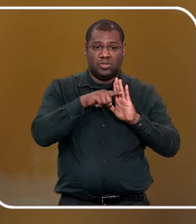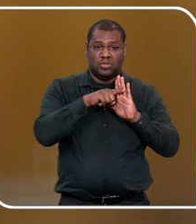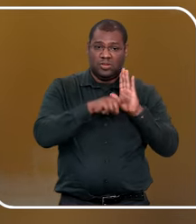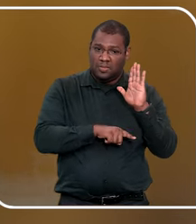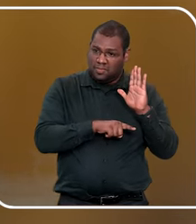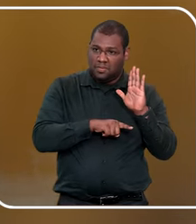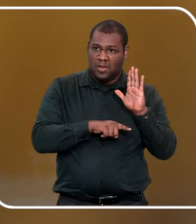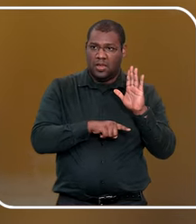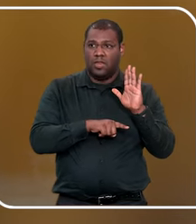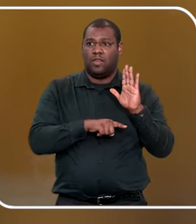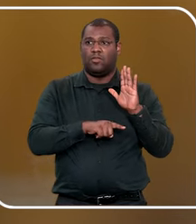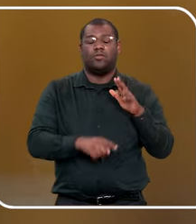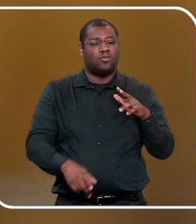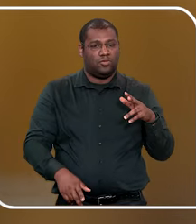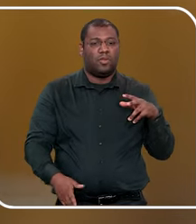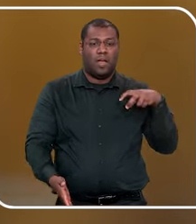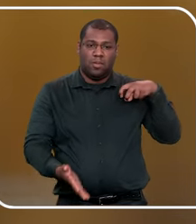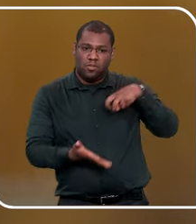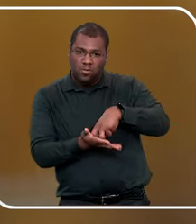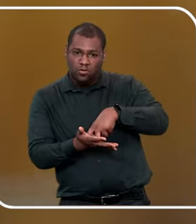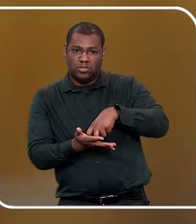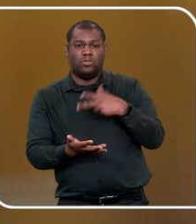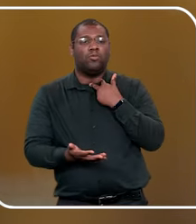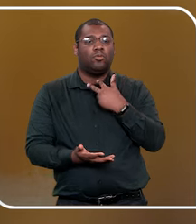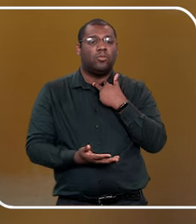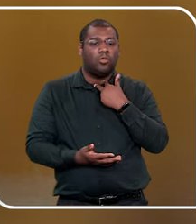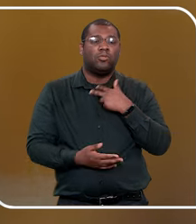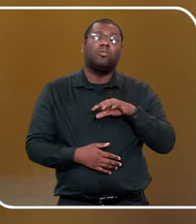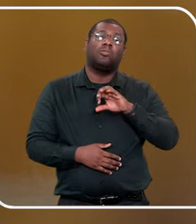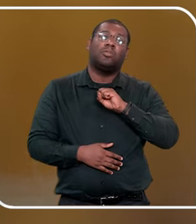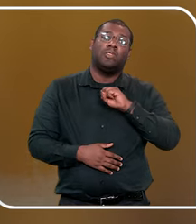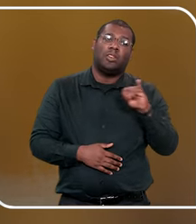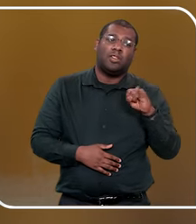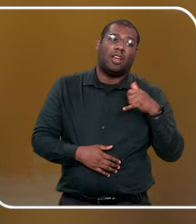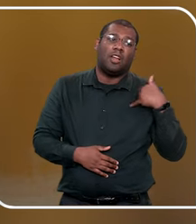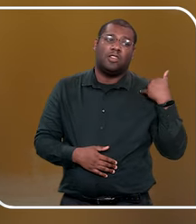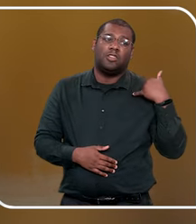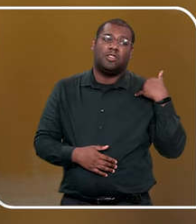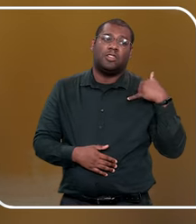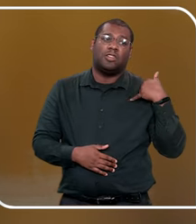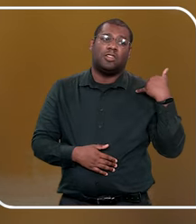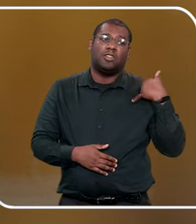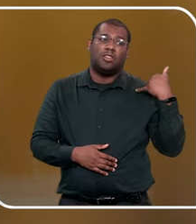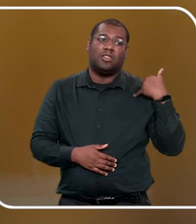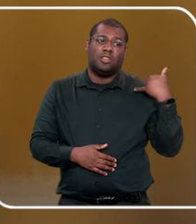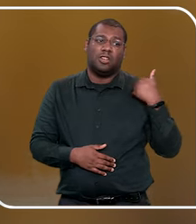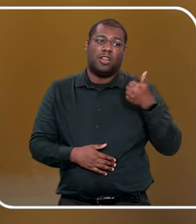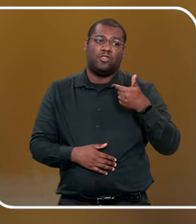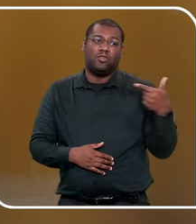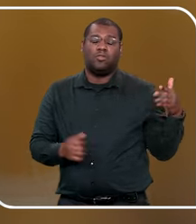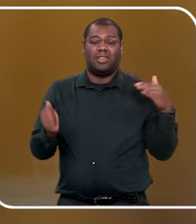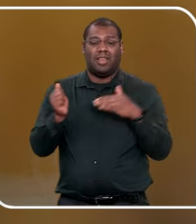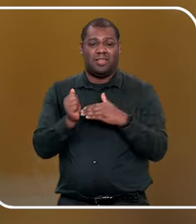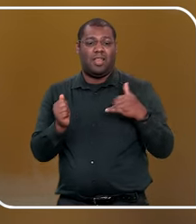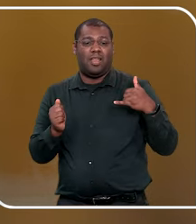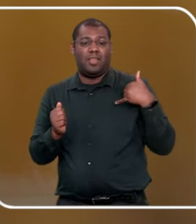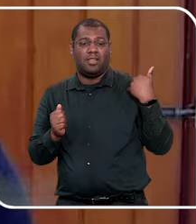acima dos 12, aí pode haver a prática de ato infracional até 18, acima de 18, crime.